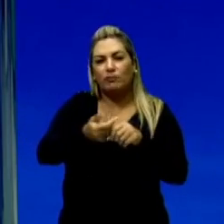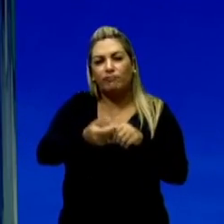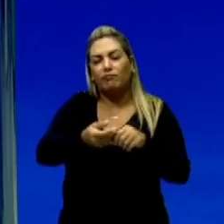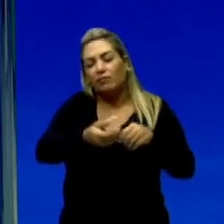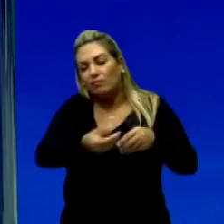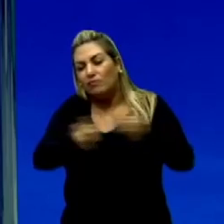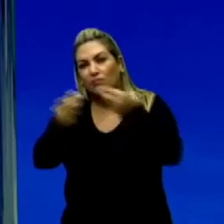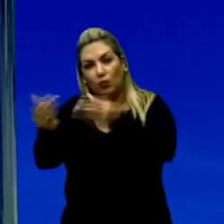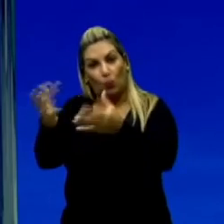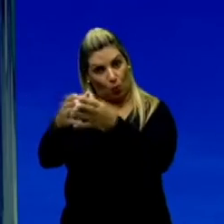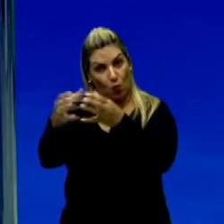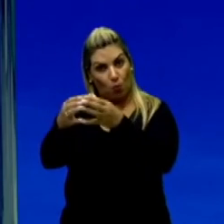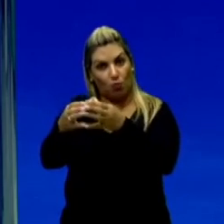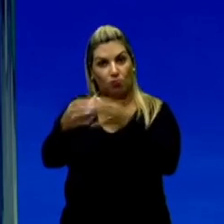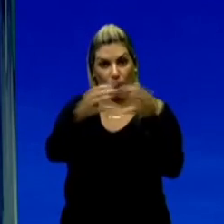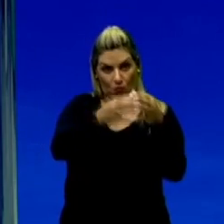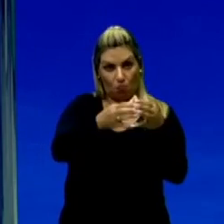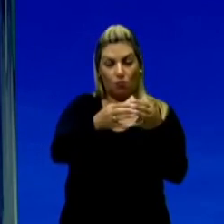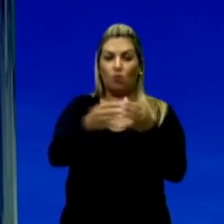que se tornam amigos.